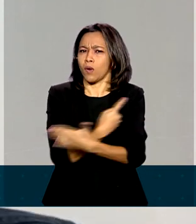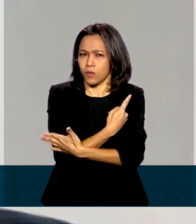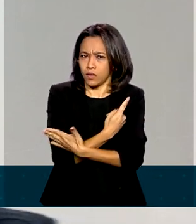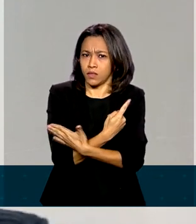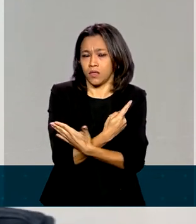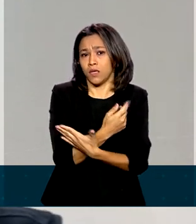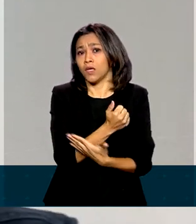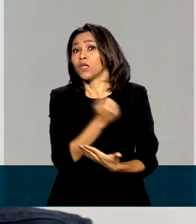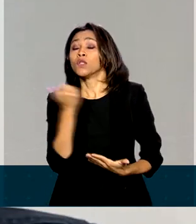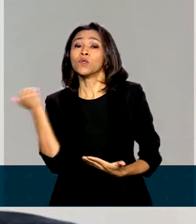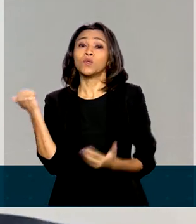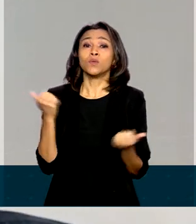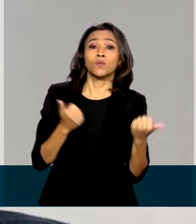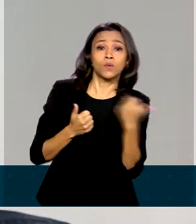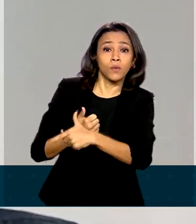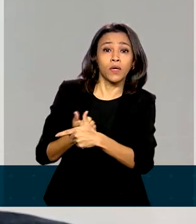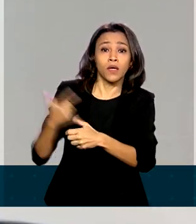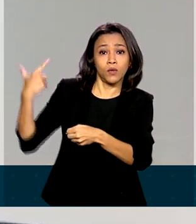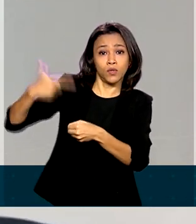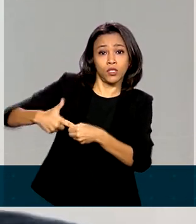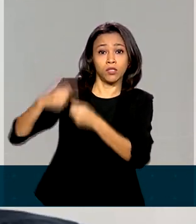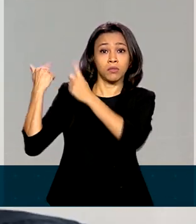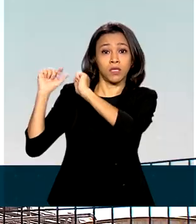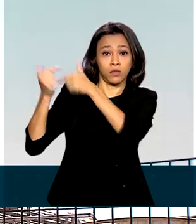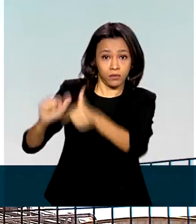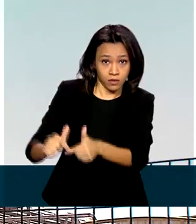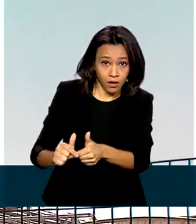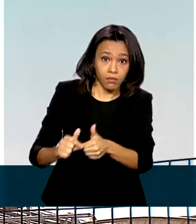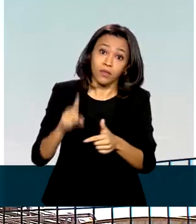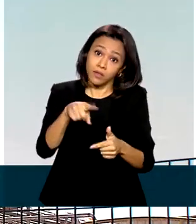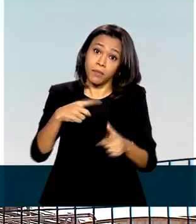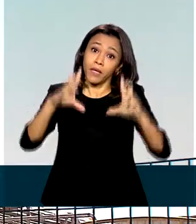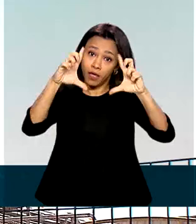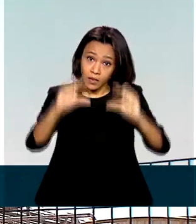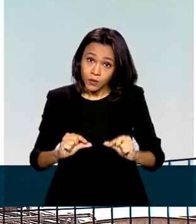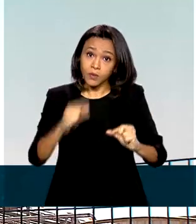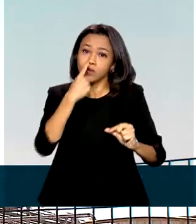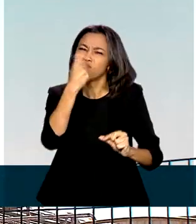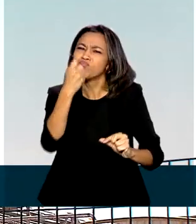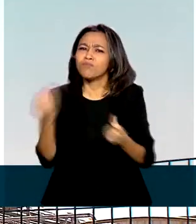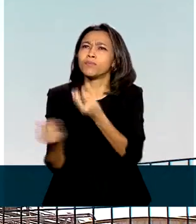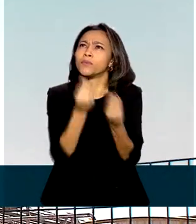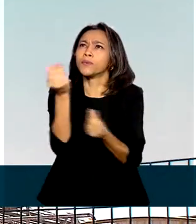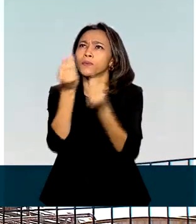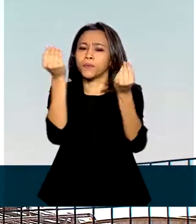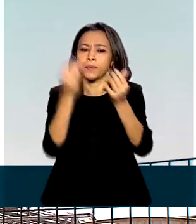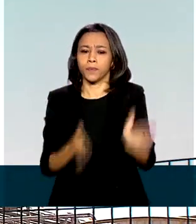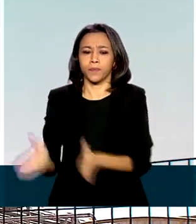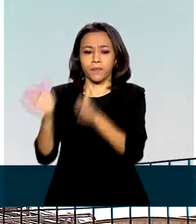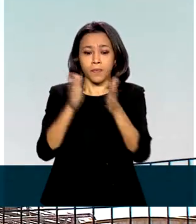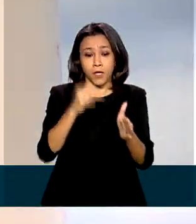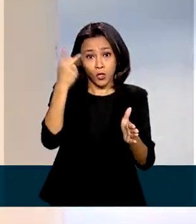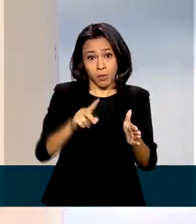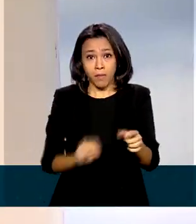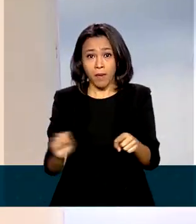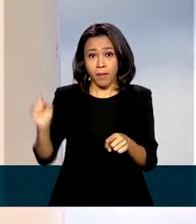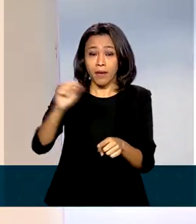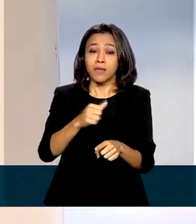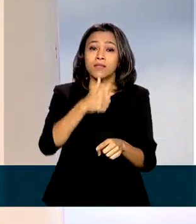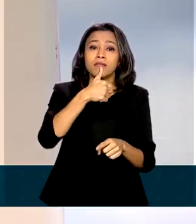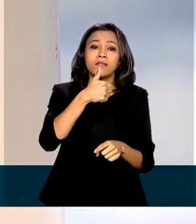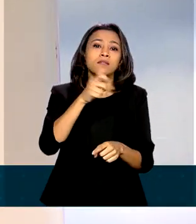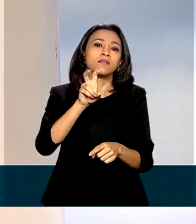e sem falar na redução do impacto ambiental. O Brasil conta hoje com 51 usinas de biodiesel em